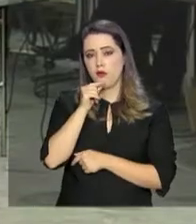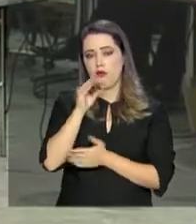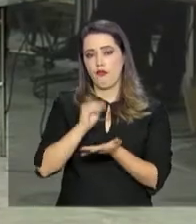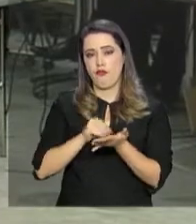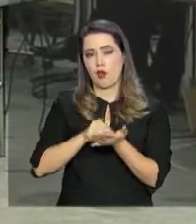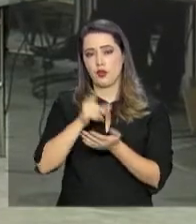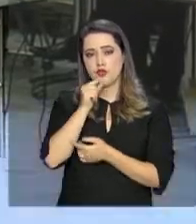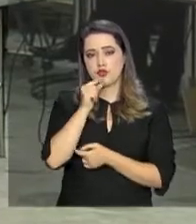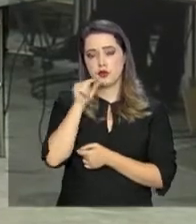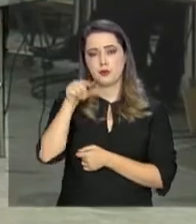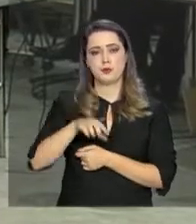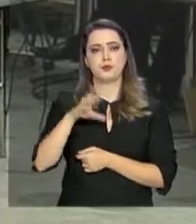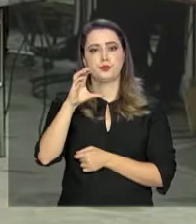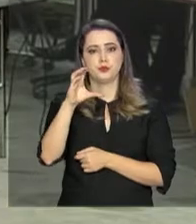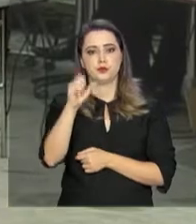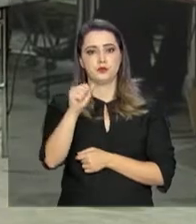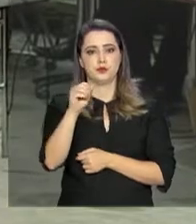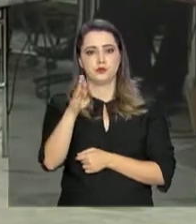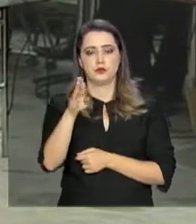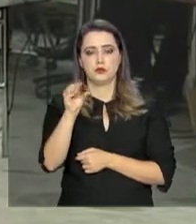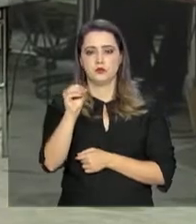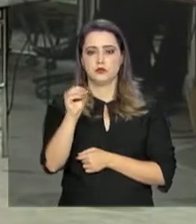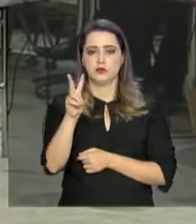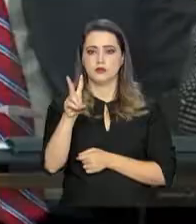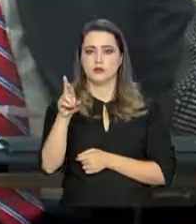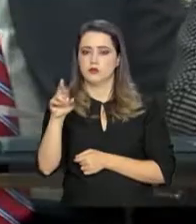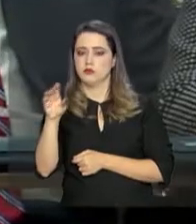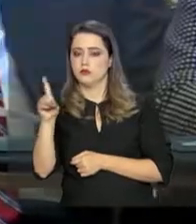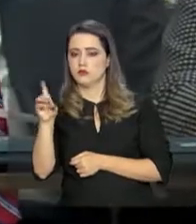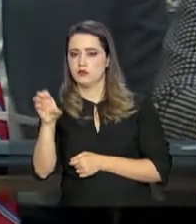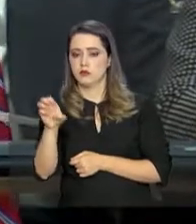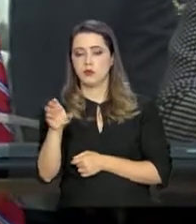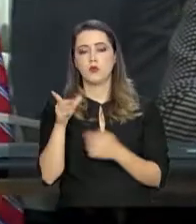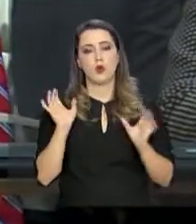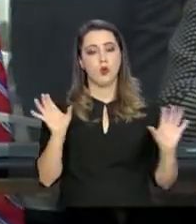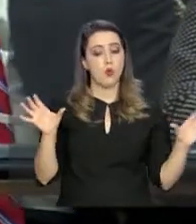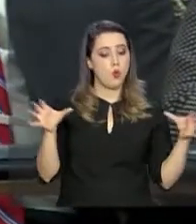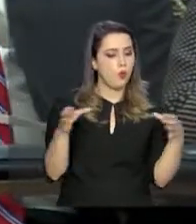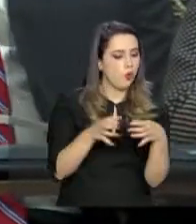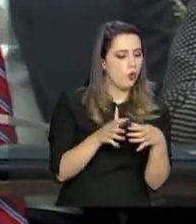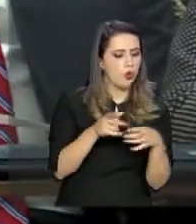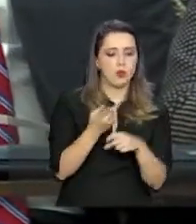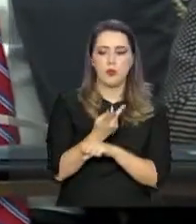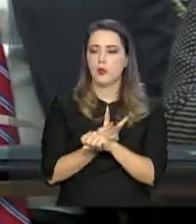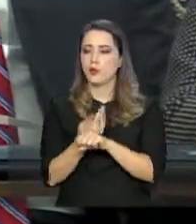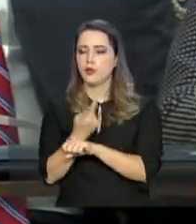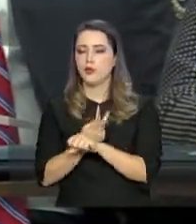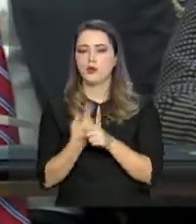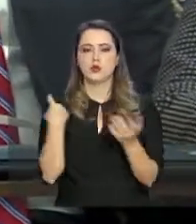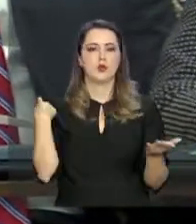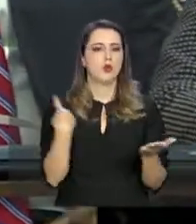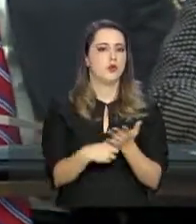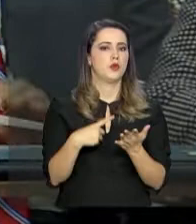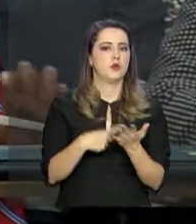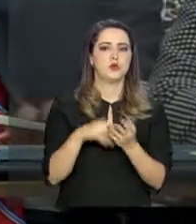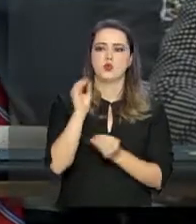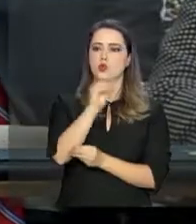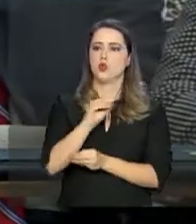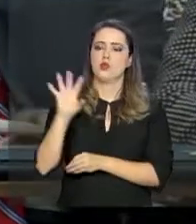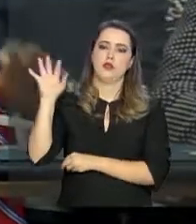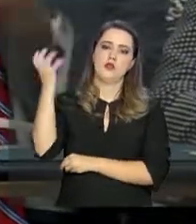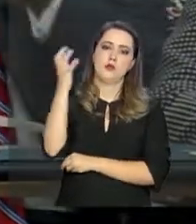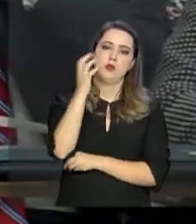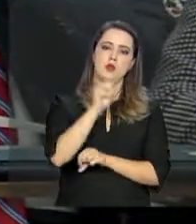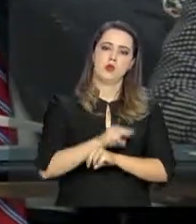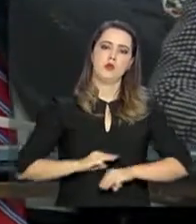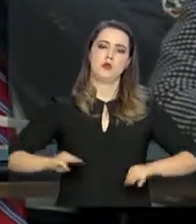chefes de Estado e de Governo destacaram que seguem perseguindo a Agenda 2030 para o Desenvolvimento Sustentável das